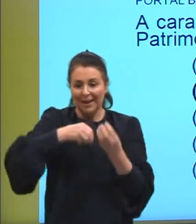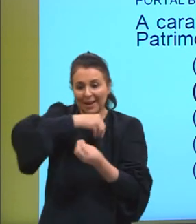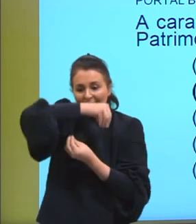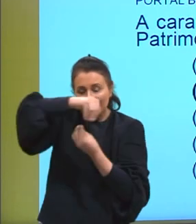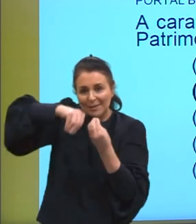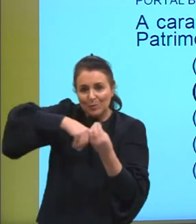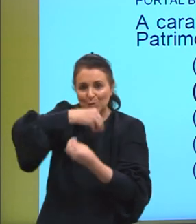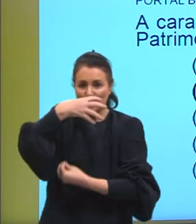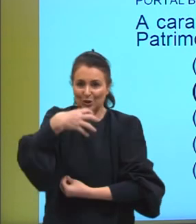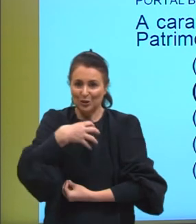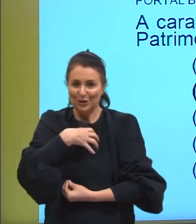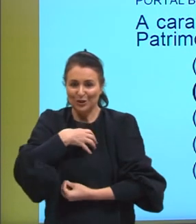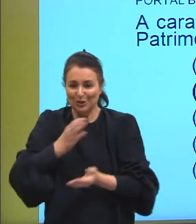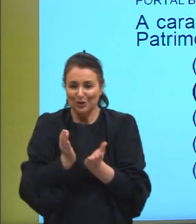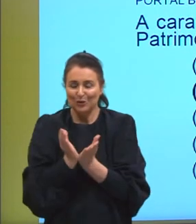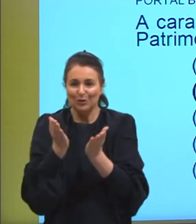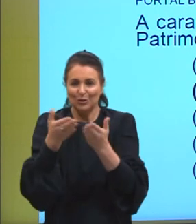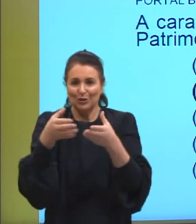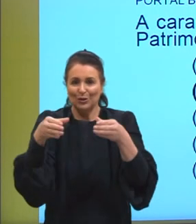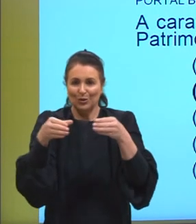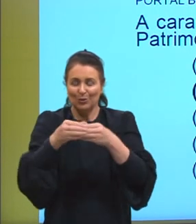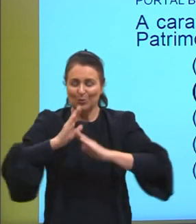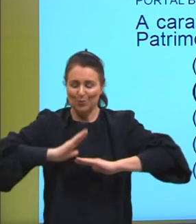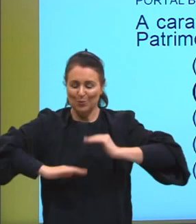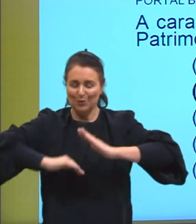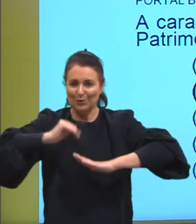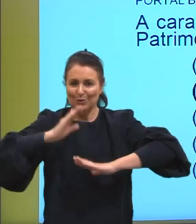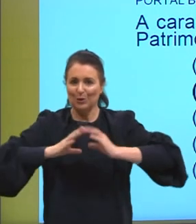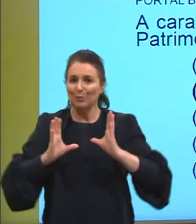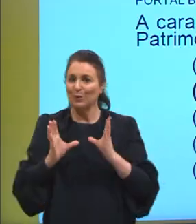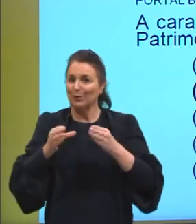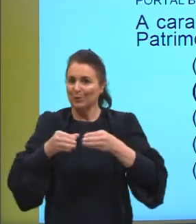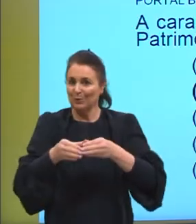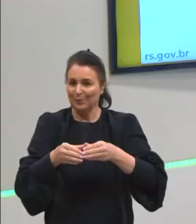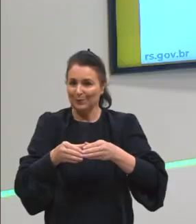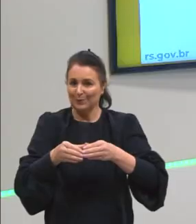de sentidos coletivos, construídos coletivamente.